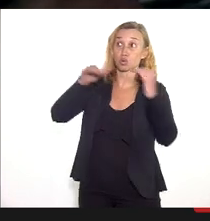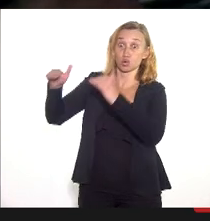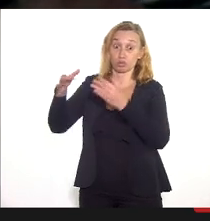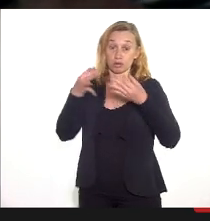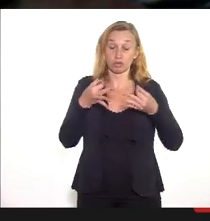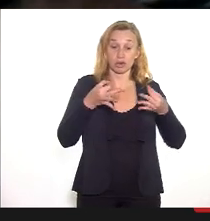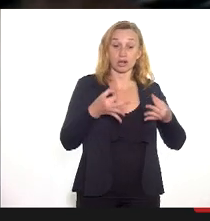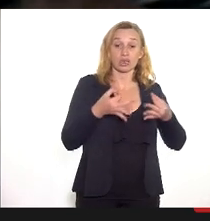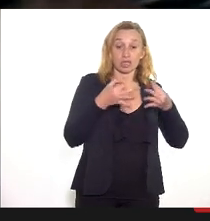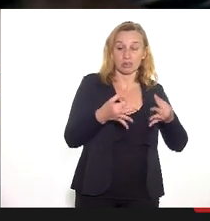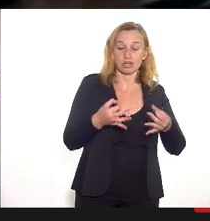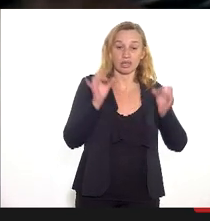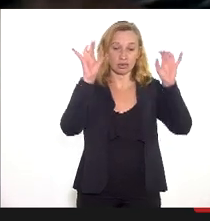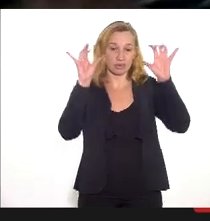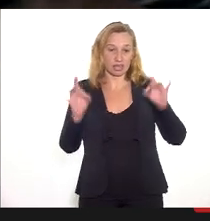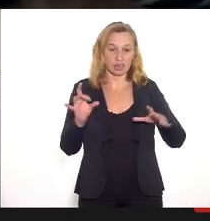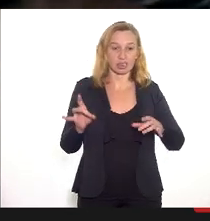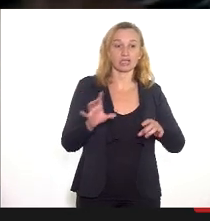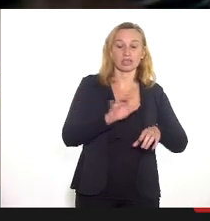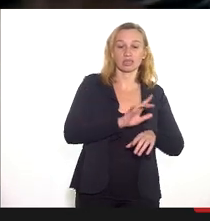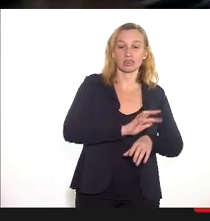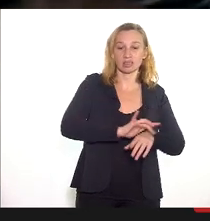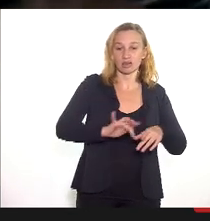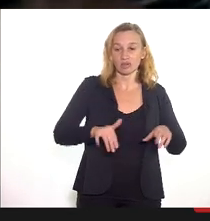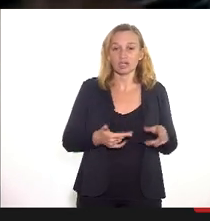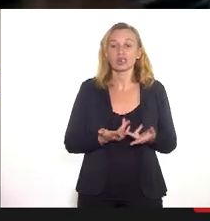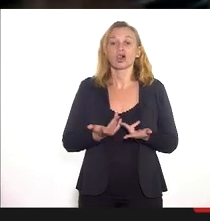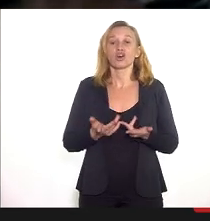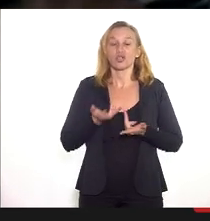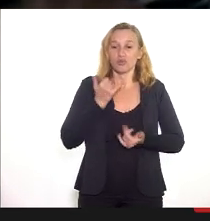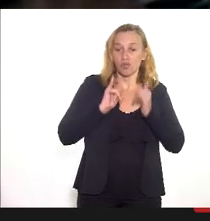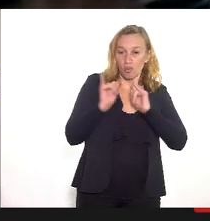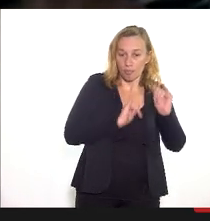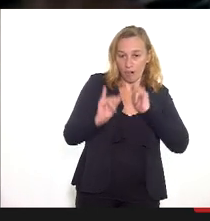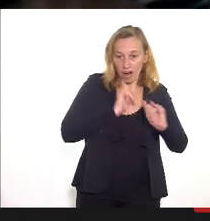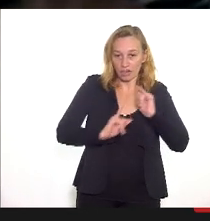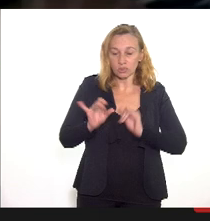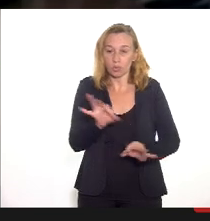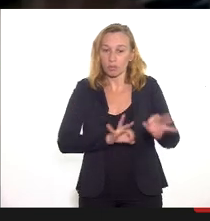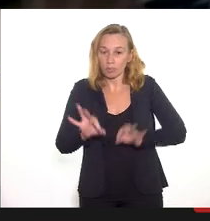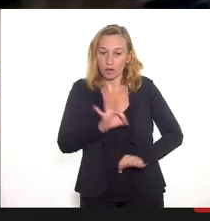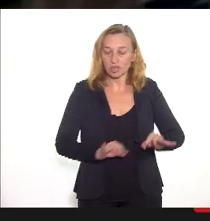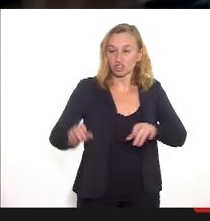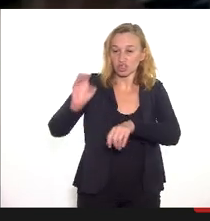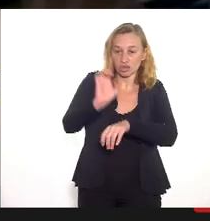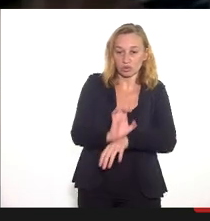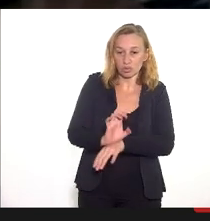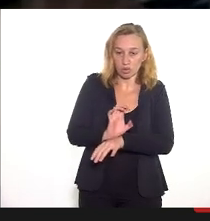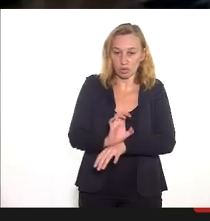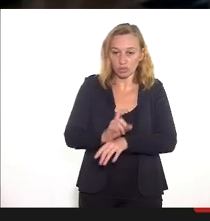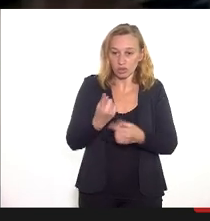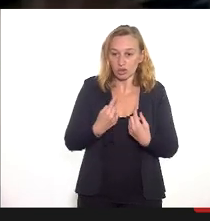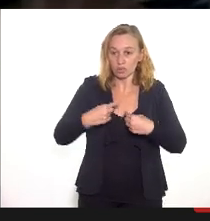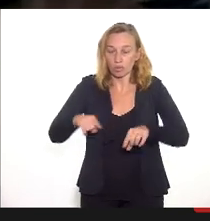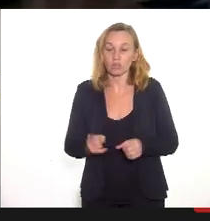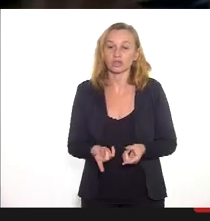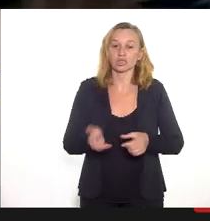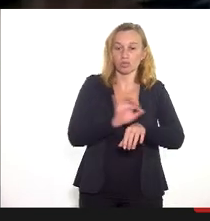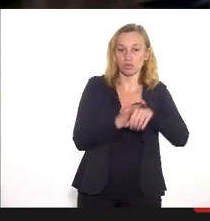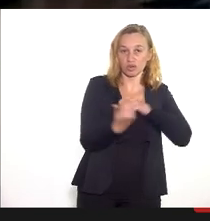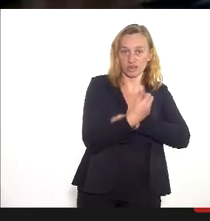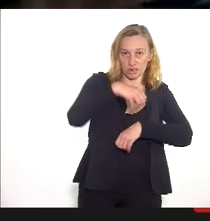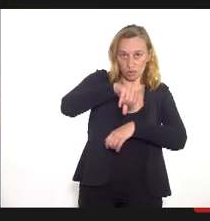Especializada Controle e Avaliação informaram, considerando o plano estadual de contingência para o enfrentamento da COVID